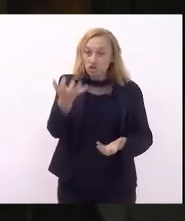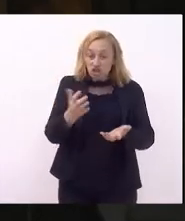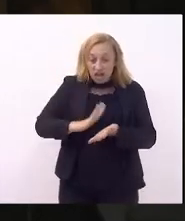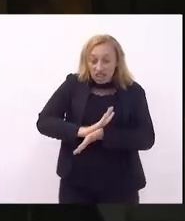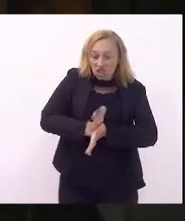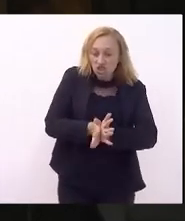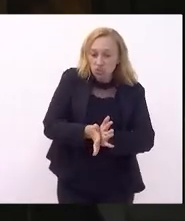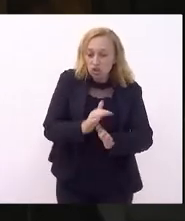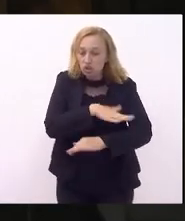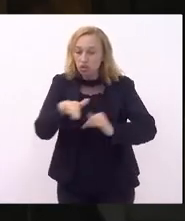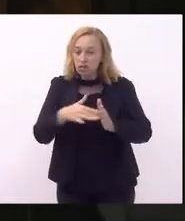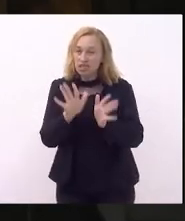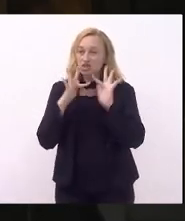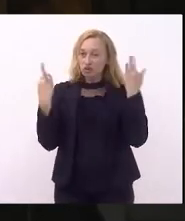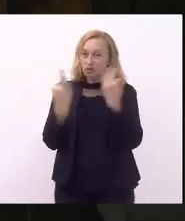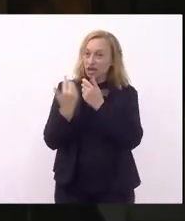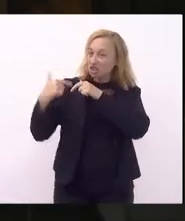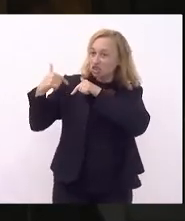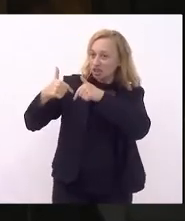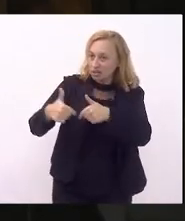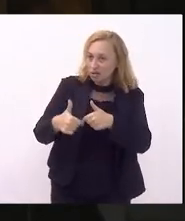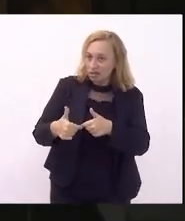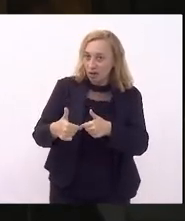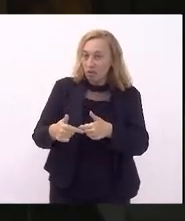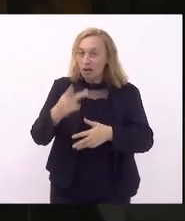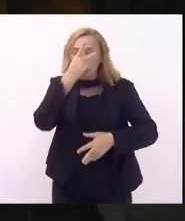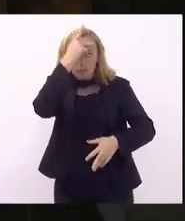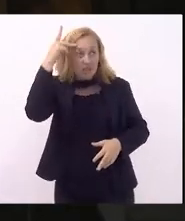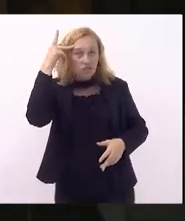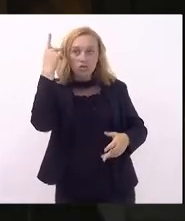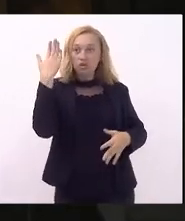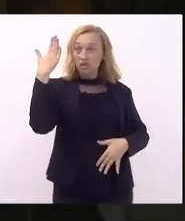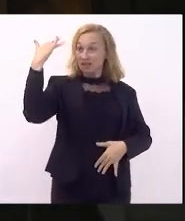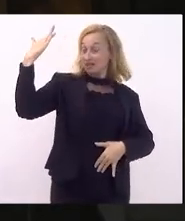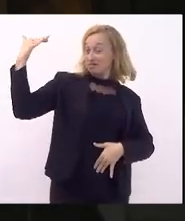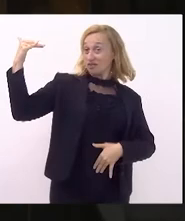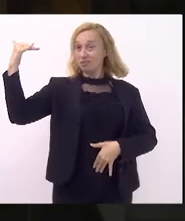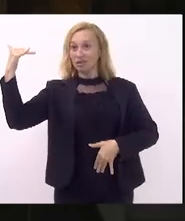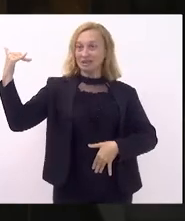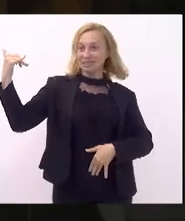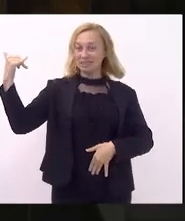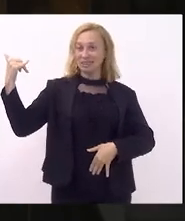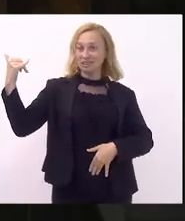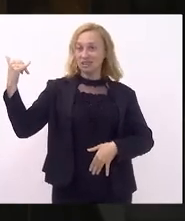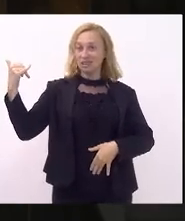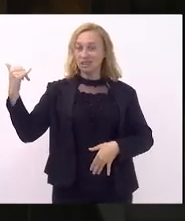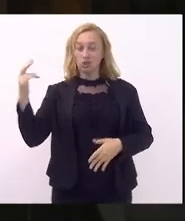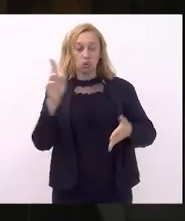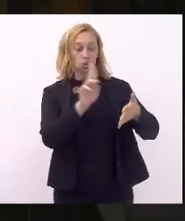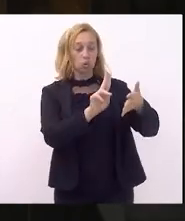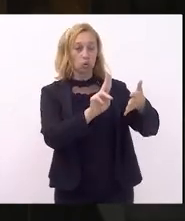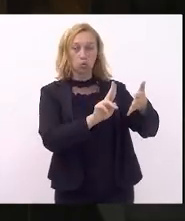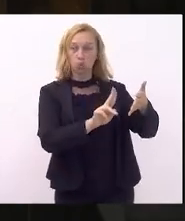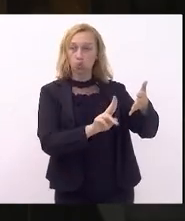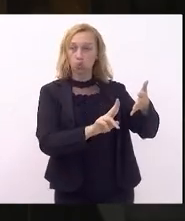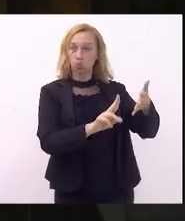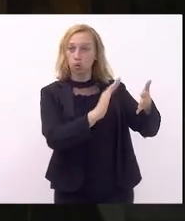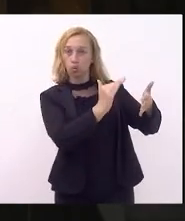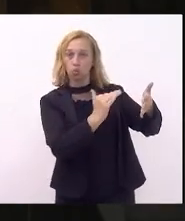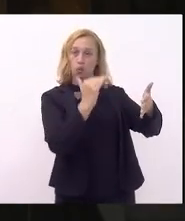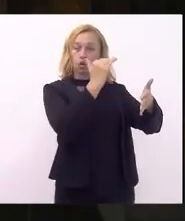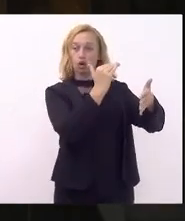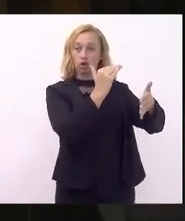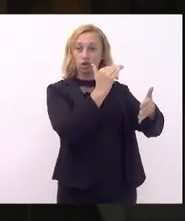famílias que puderem. Pessoas que se vangloriam em estar numa lista de top top